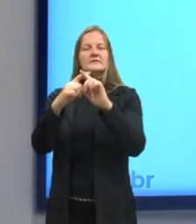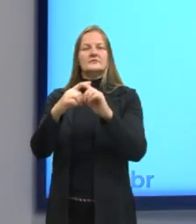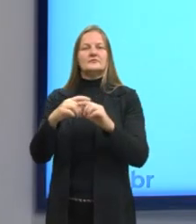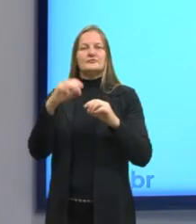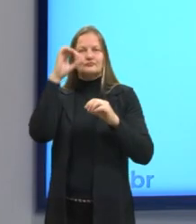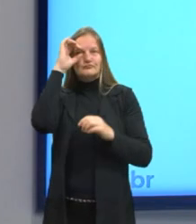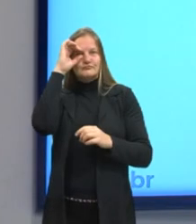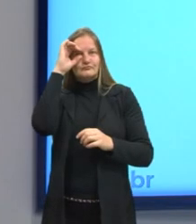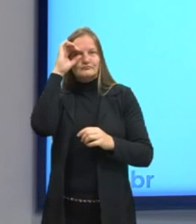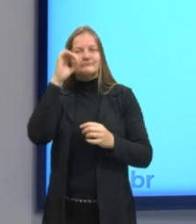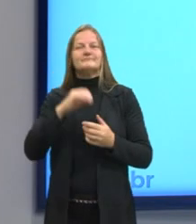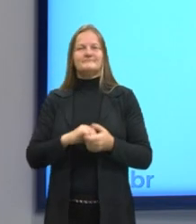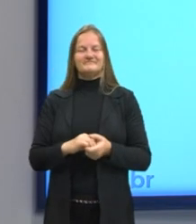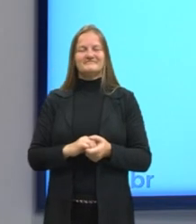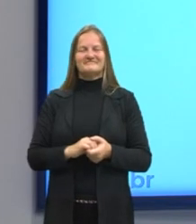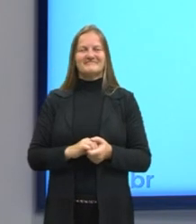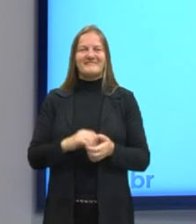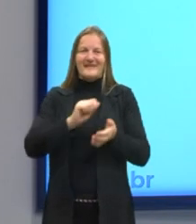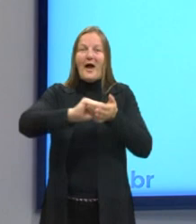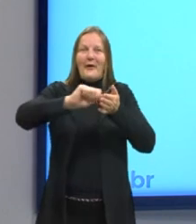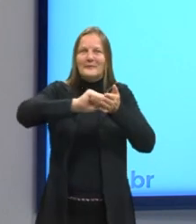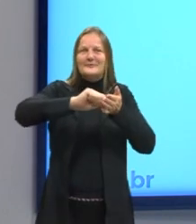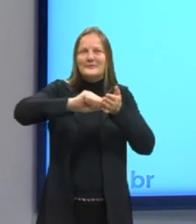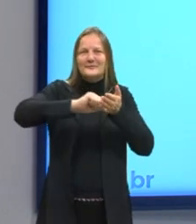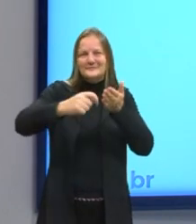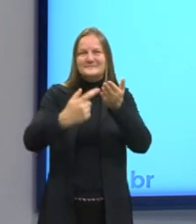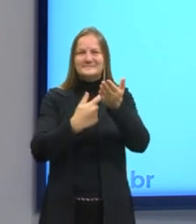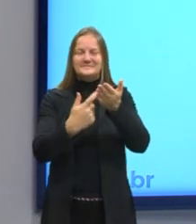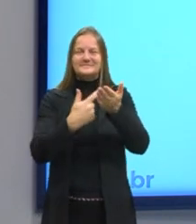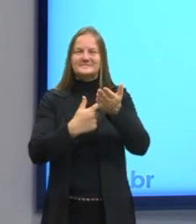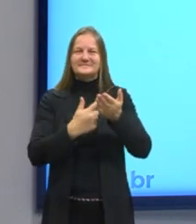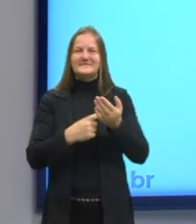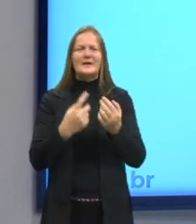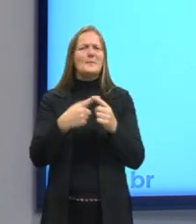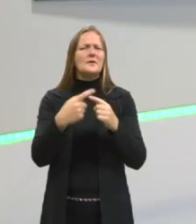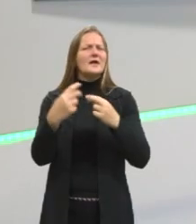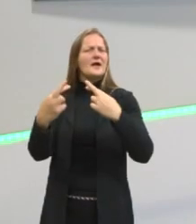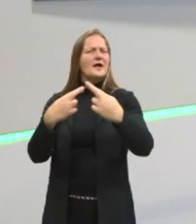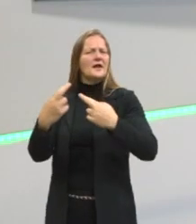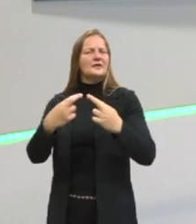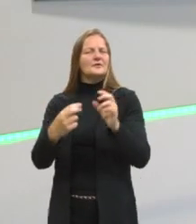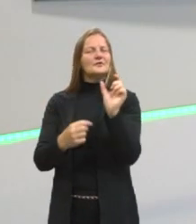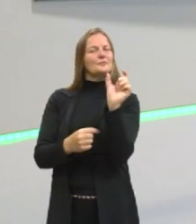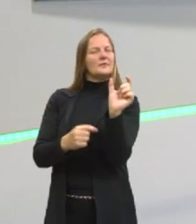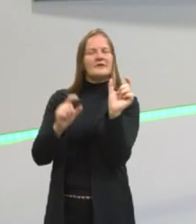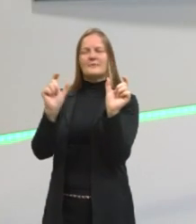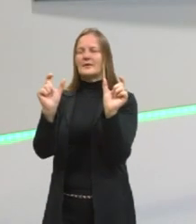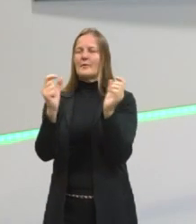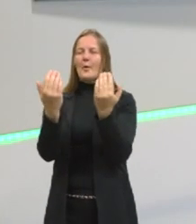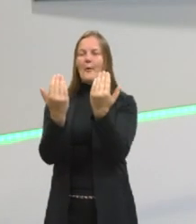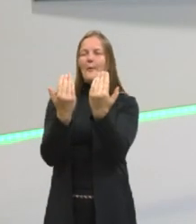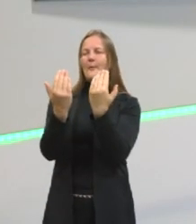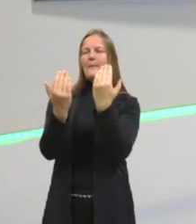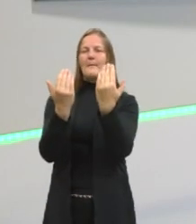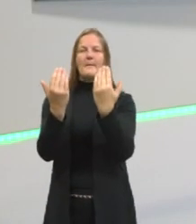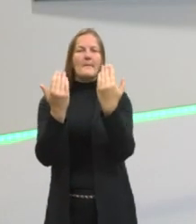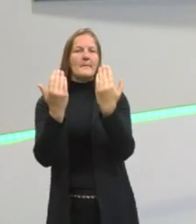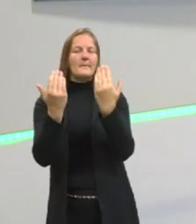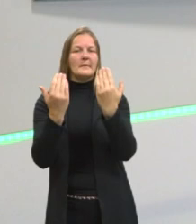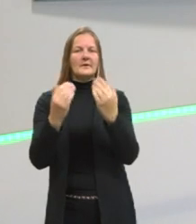Andade. É muito importante a gente saber essa relação que as nossas figuras de linguagem têm com a literatura.